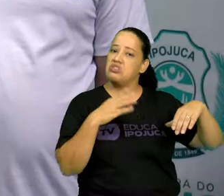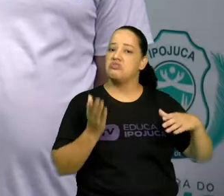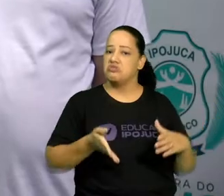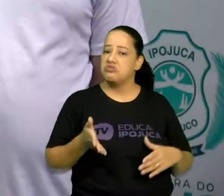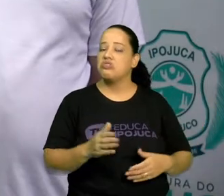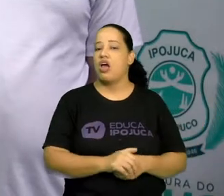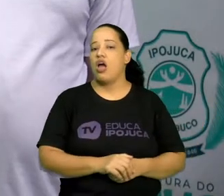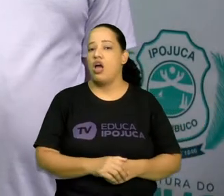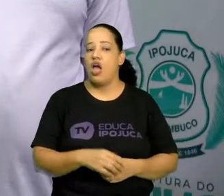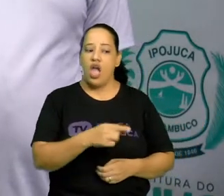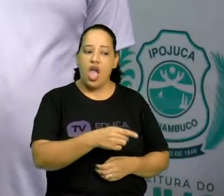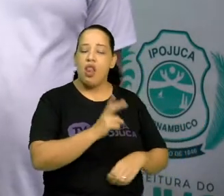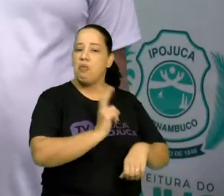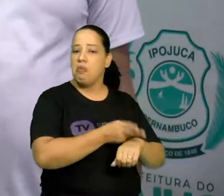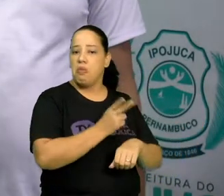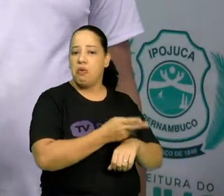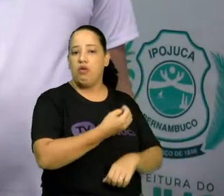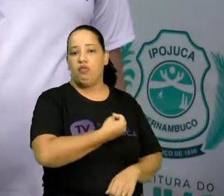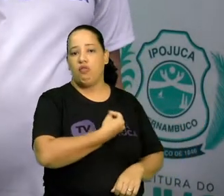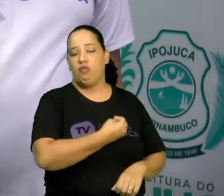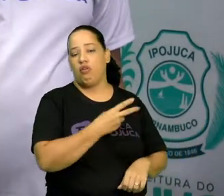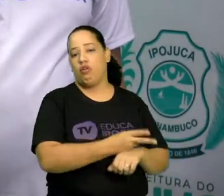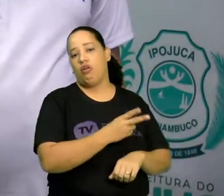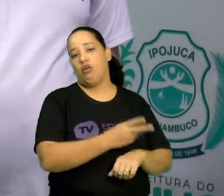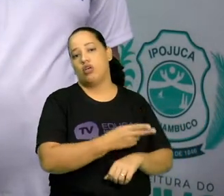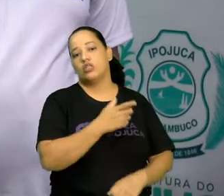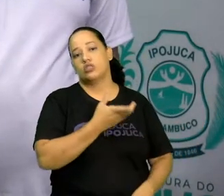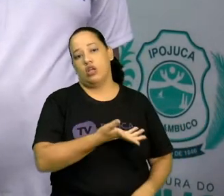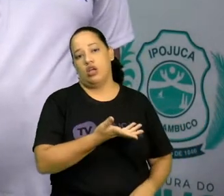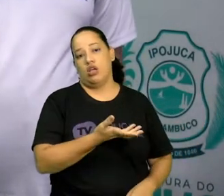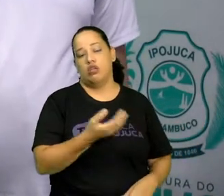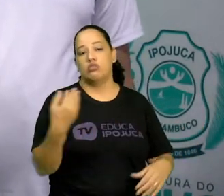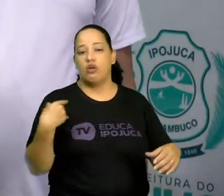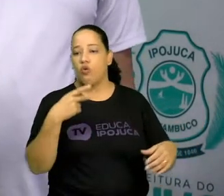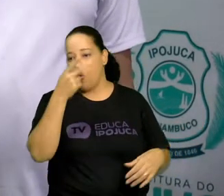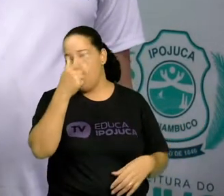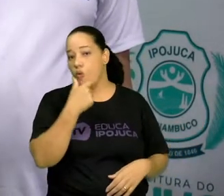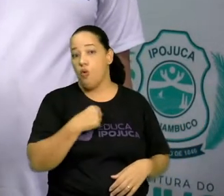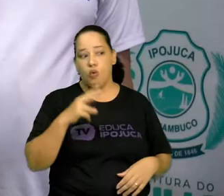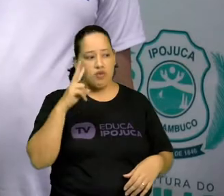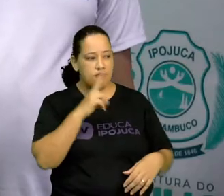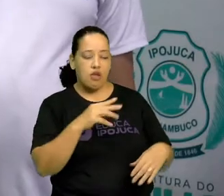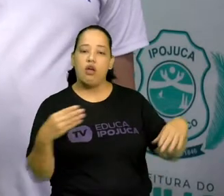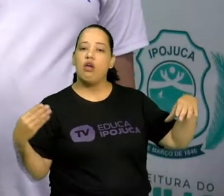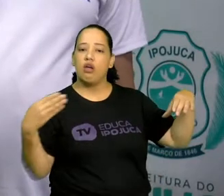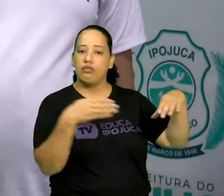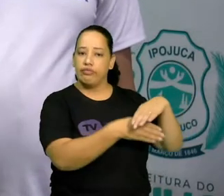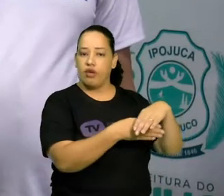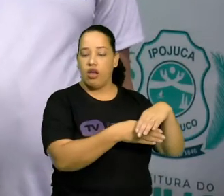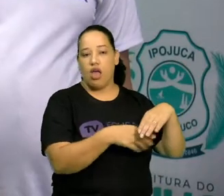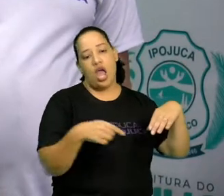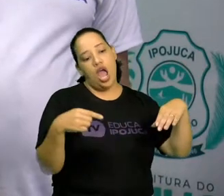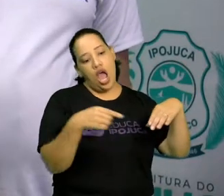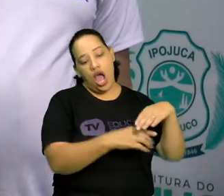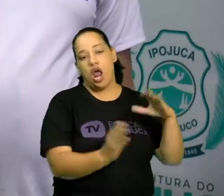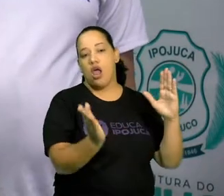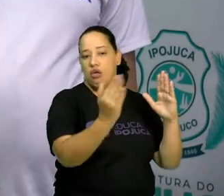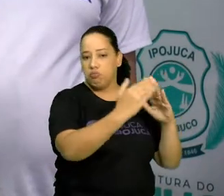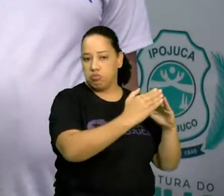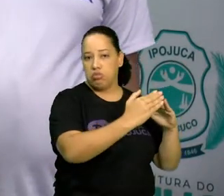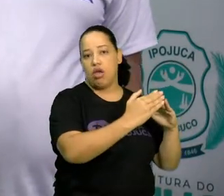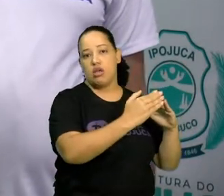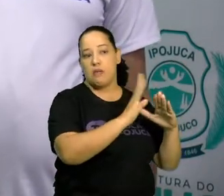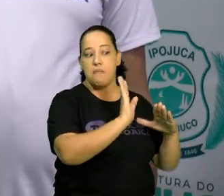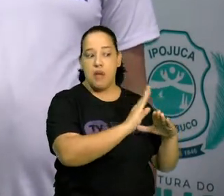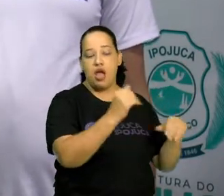exista. Ela já está ali. Ele apenas chega e ocupa. Então, é moradia? É uma casa? É. Mas